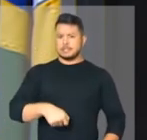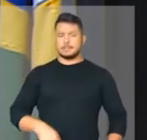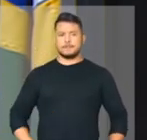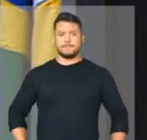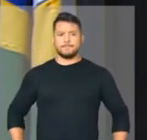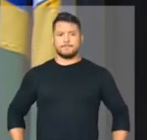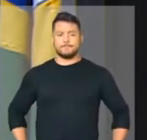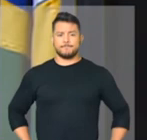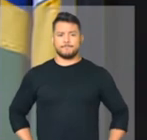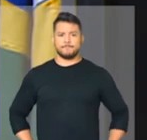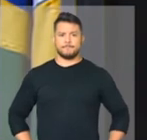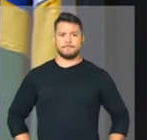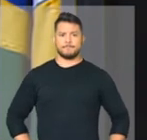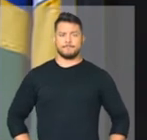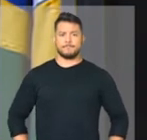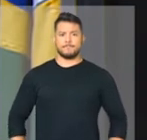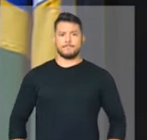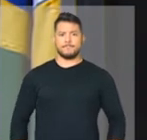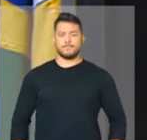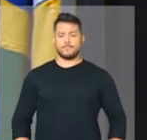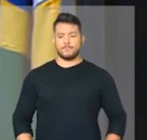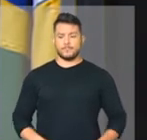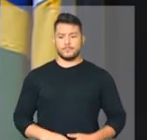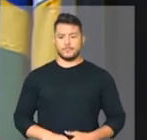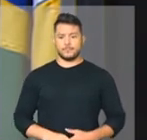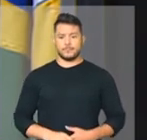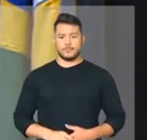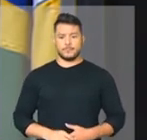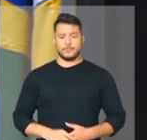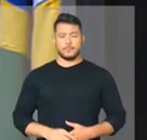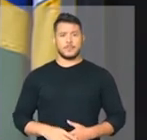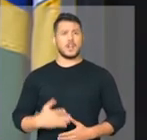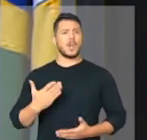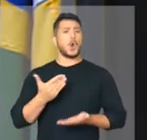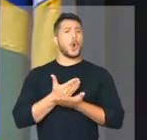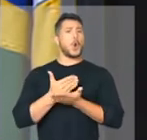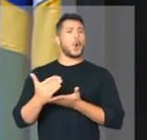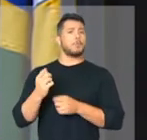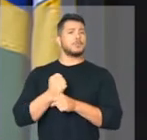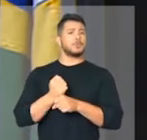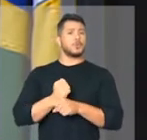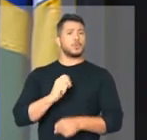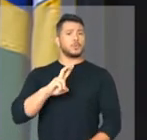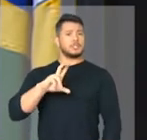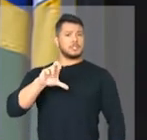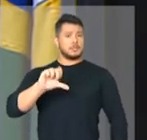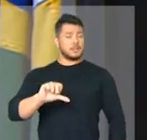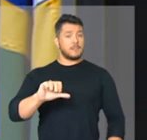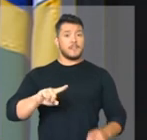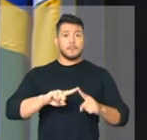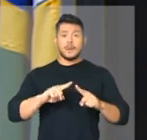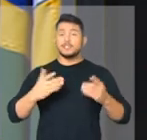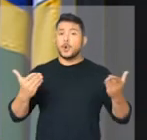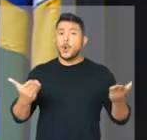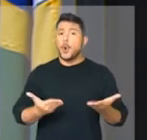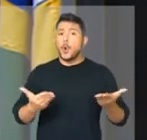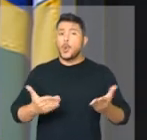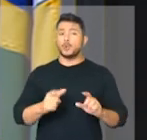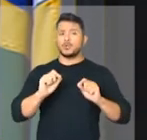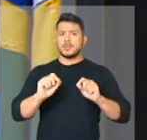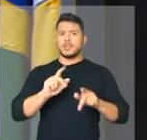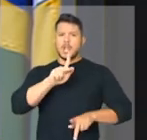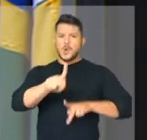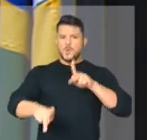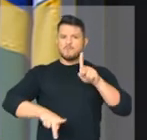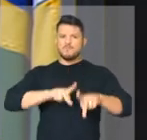tomaram conta do país, desde 59. Mas hoje o povo lá se rebela, o